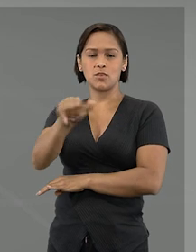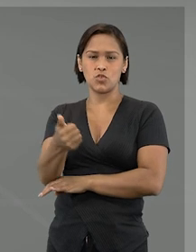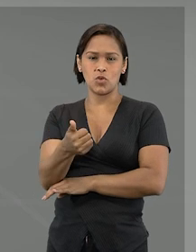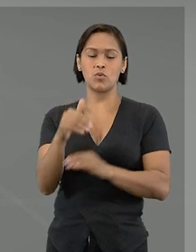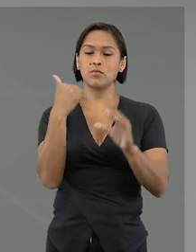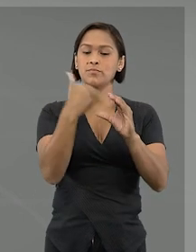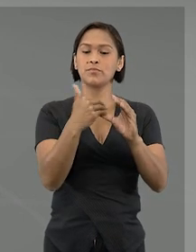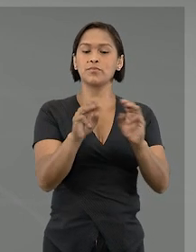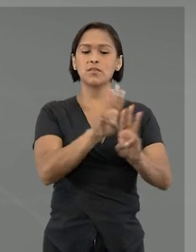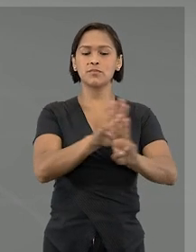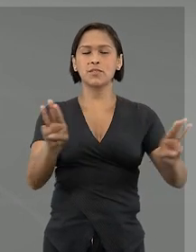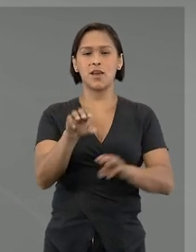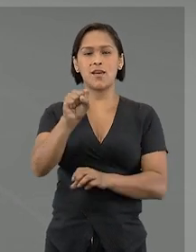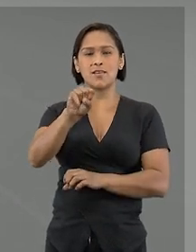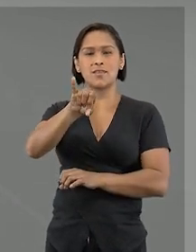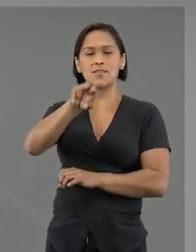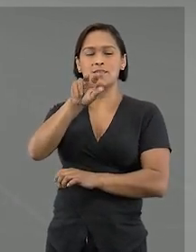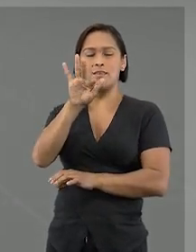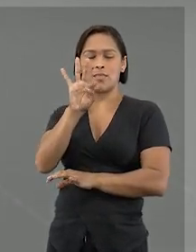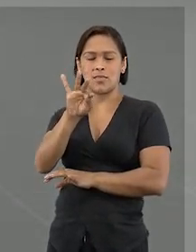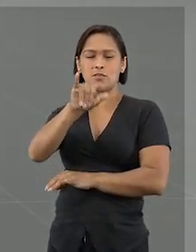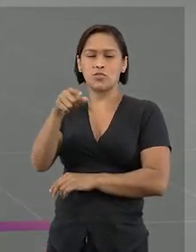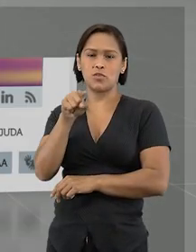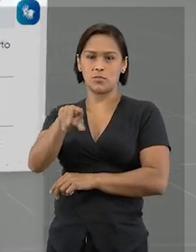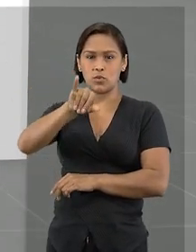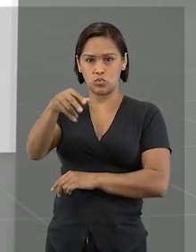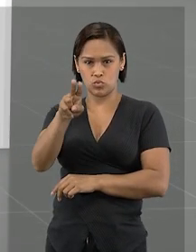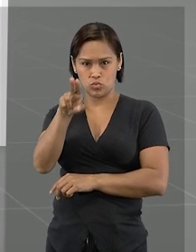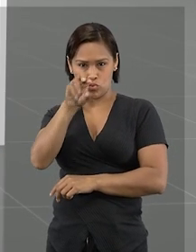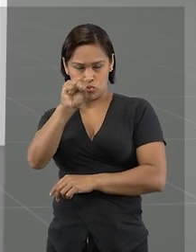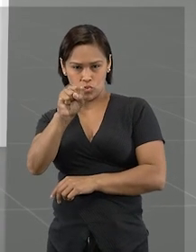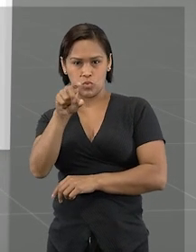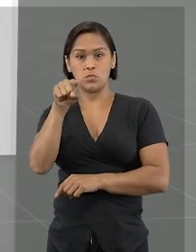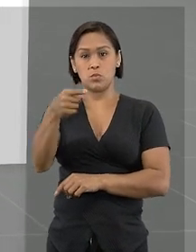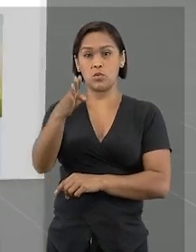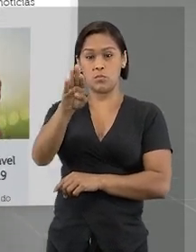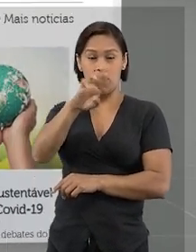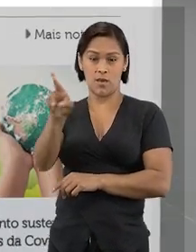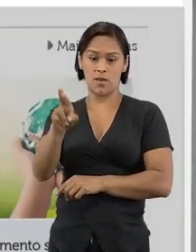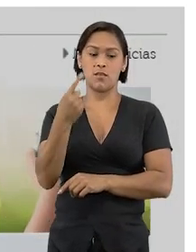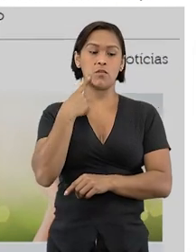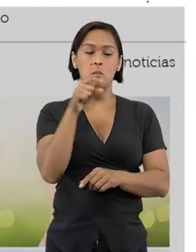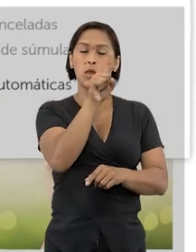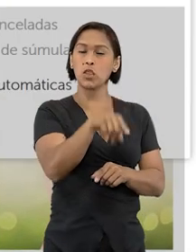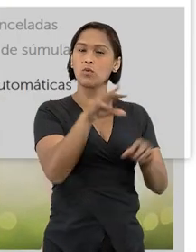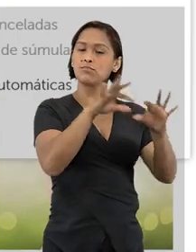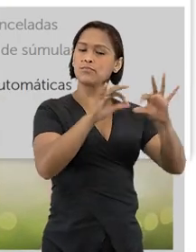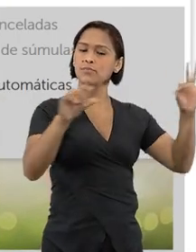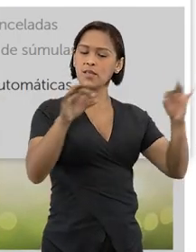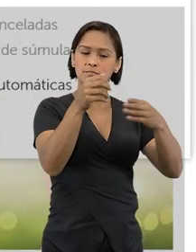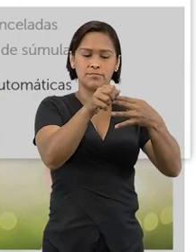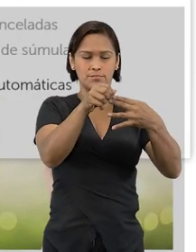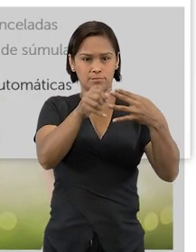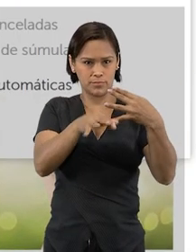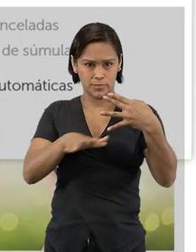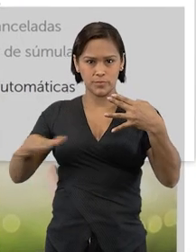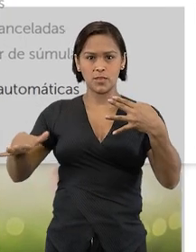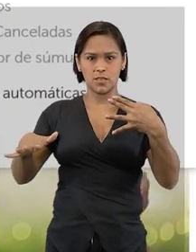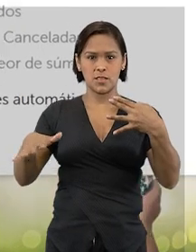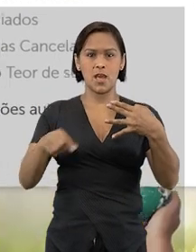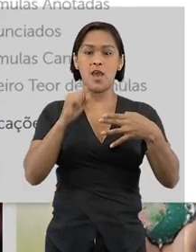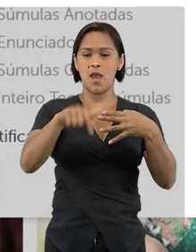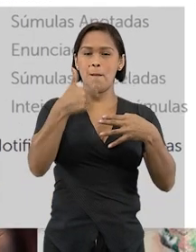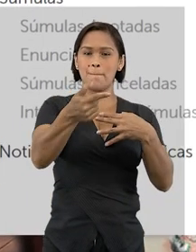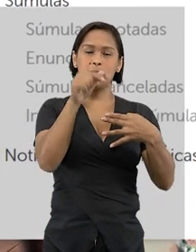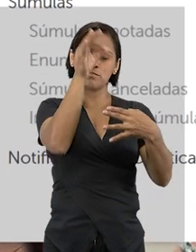através do endereço stj.jus.br. No menu superior do site, clique em Jurisprudência e em seguida